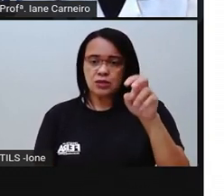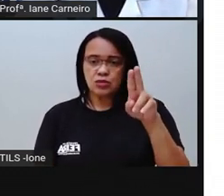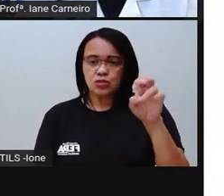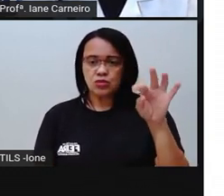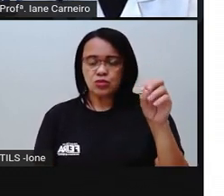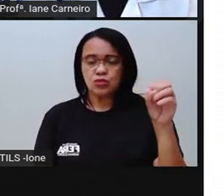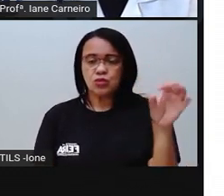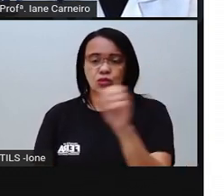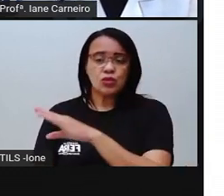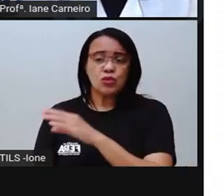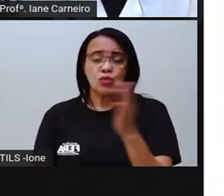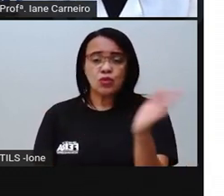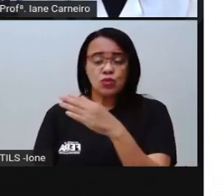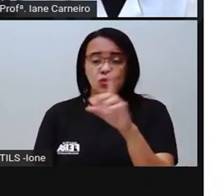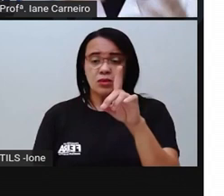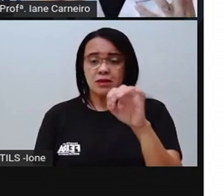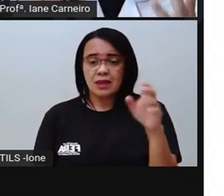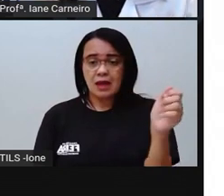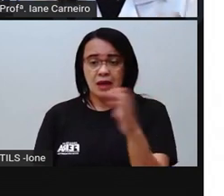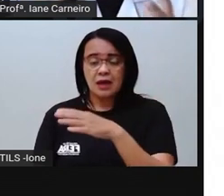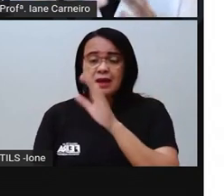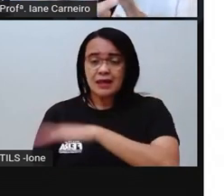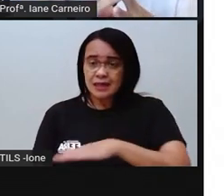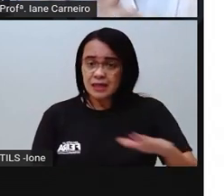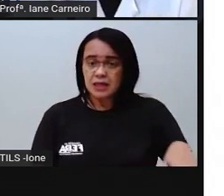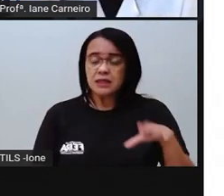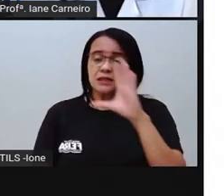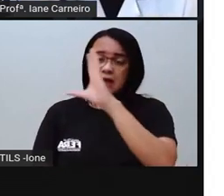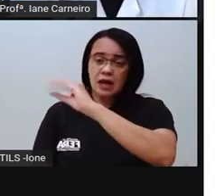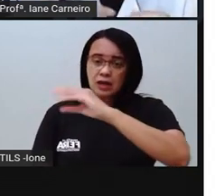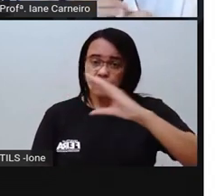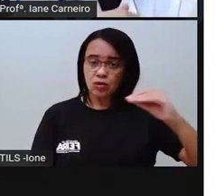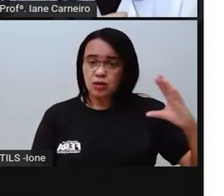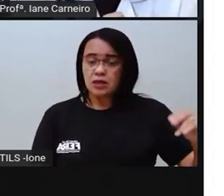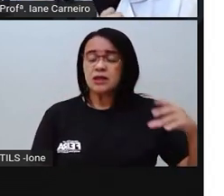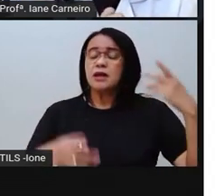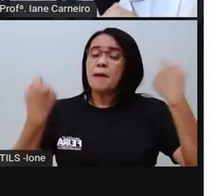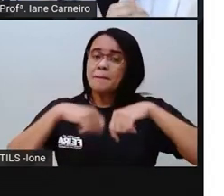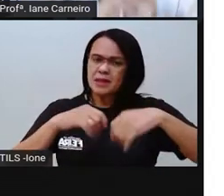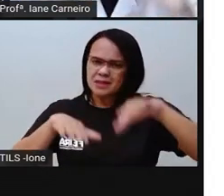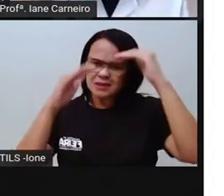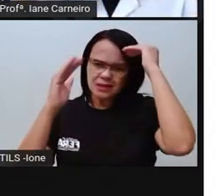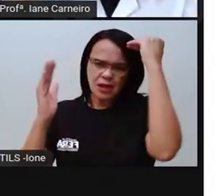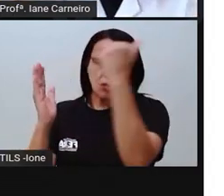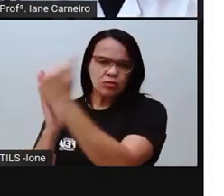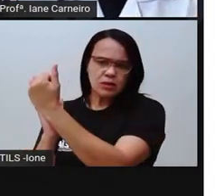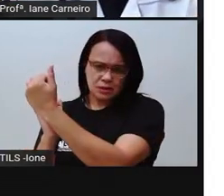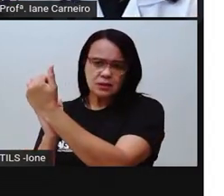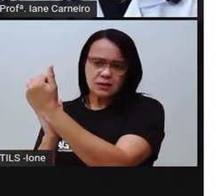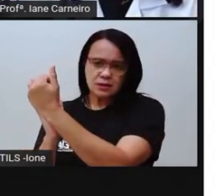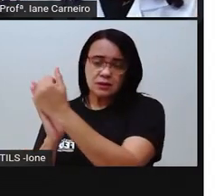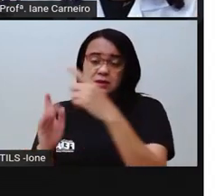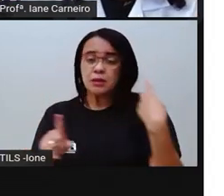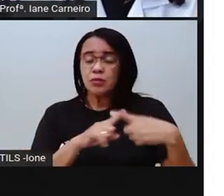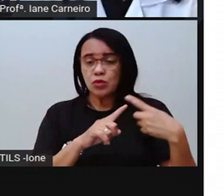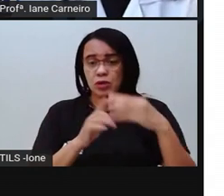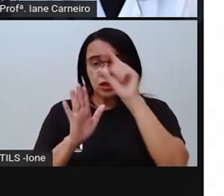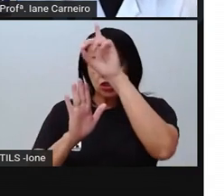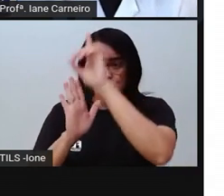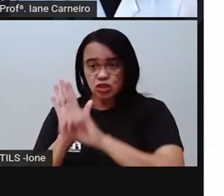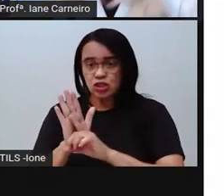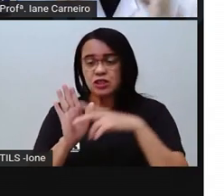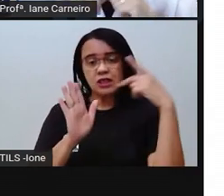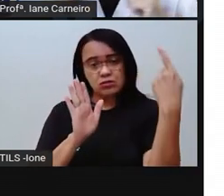gente cuidar, né? E zelar por esse estatuto. Vocês lembram de todos os direitos que a PRO começou com vocês na